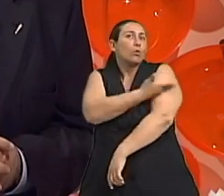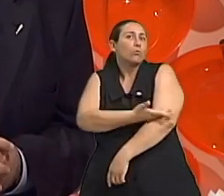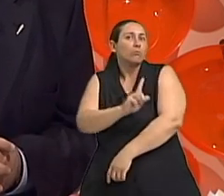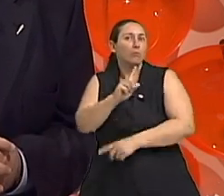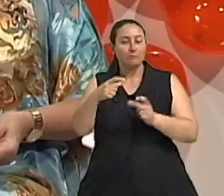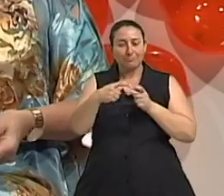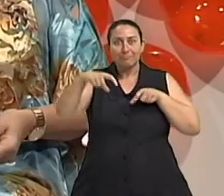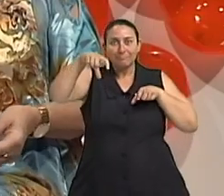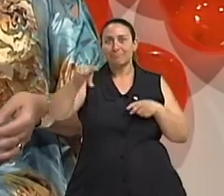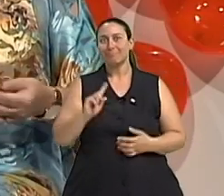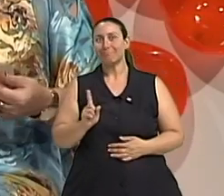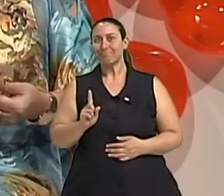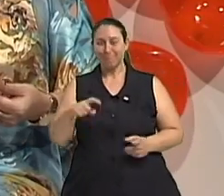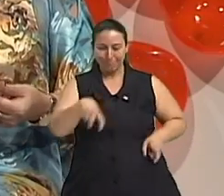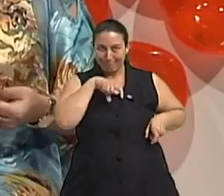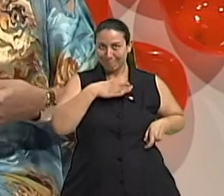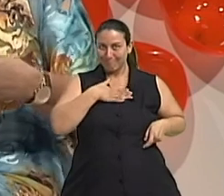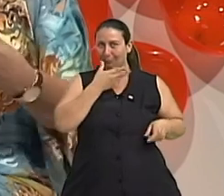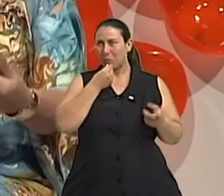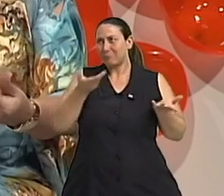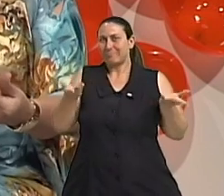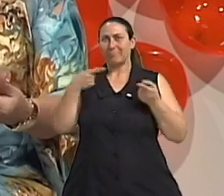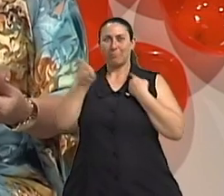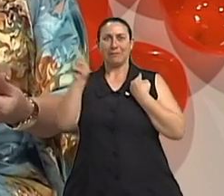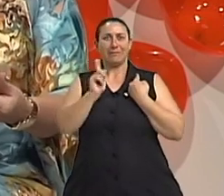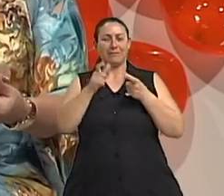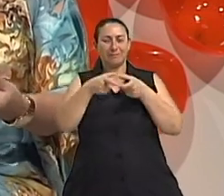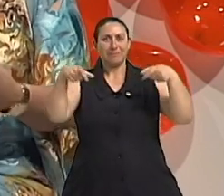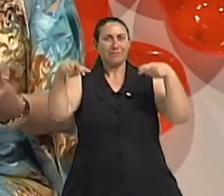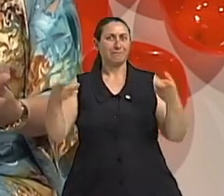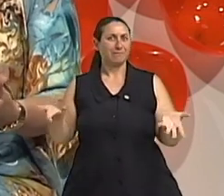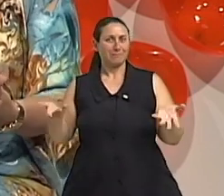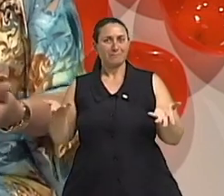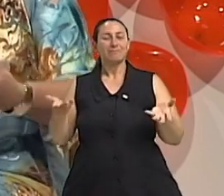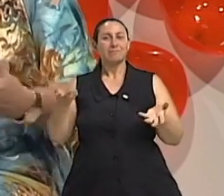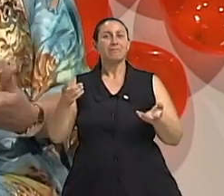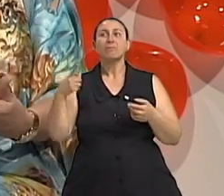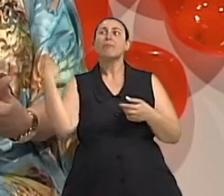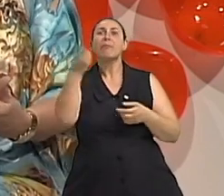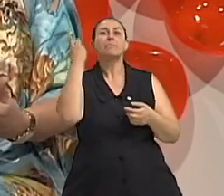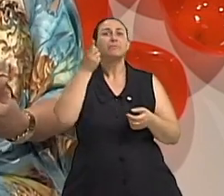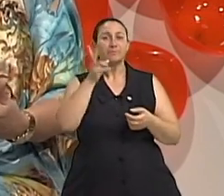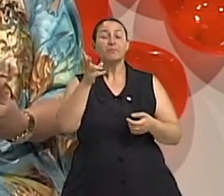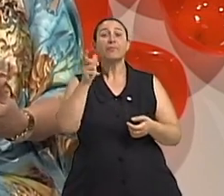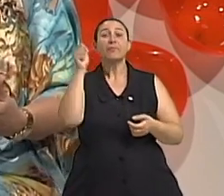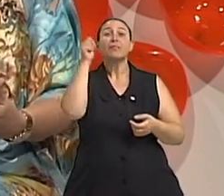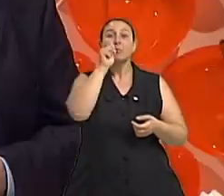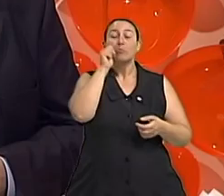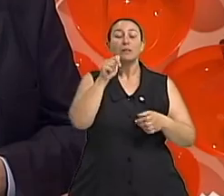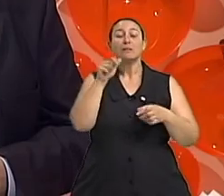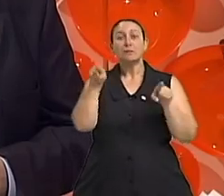absorvente e principalmente eu acho que é mais visível porque logo pega a roupa do que para as mulheres claro